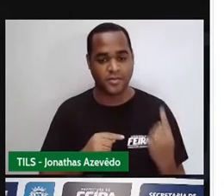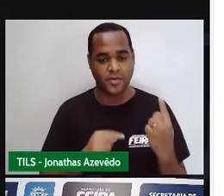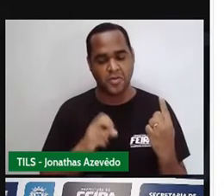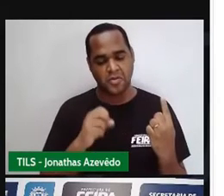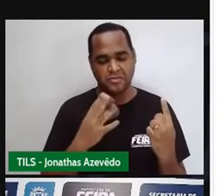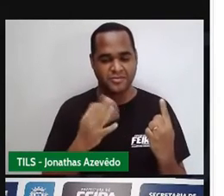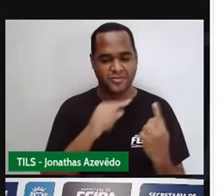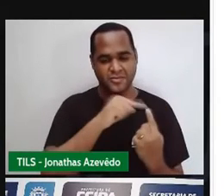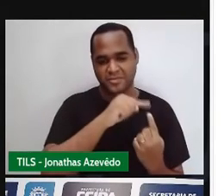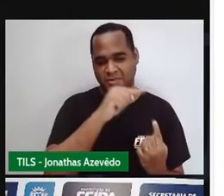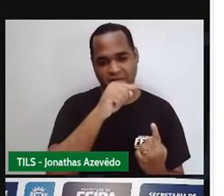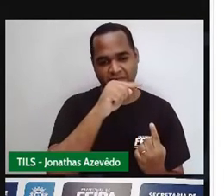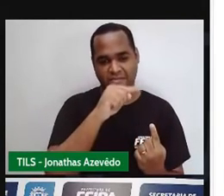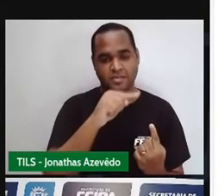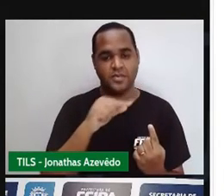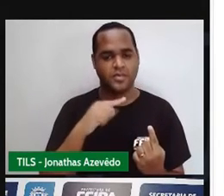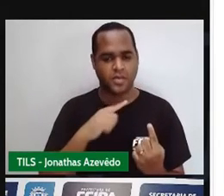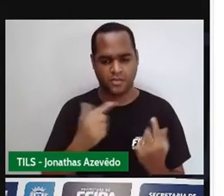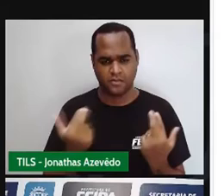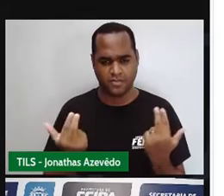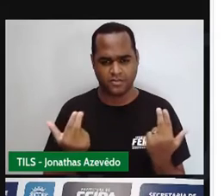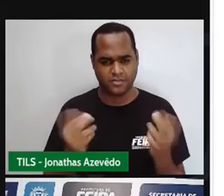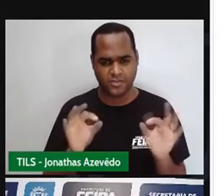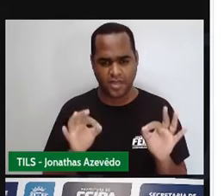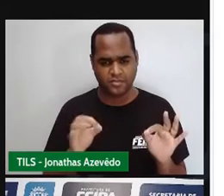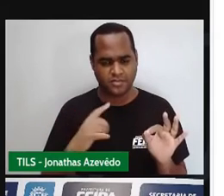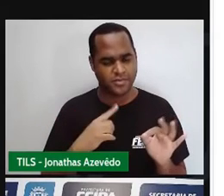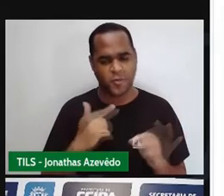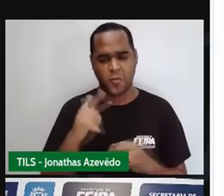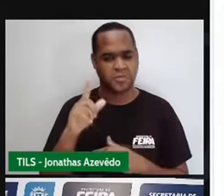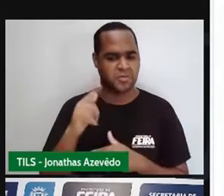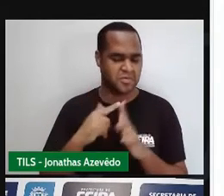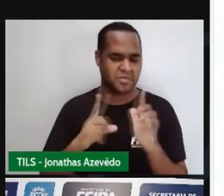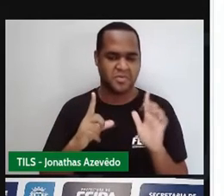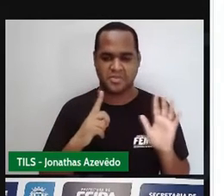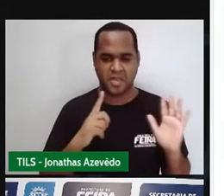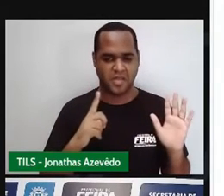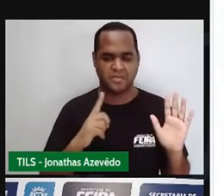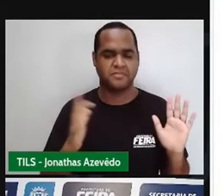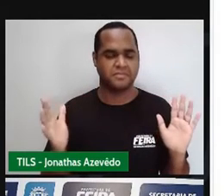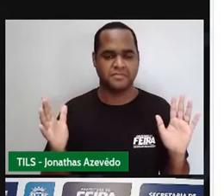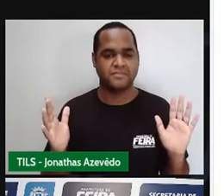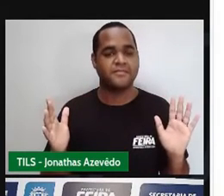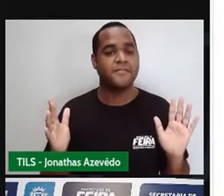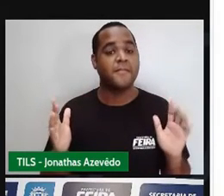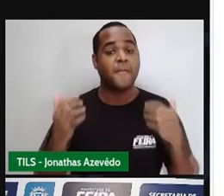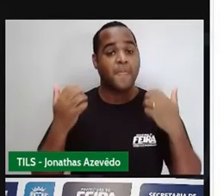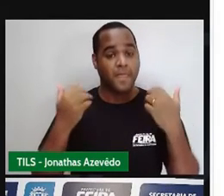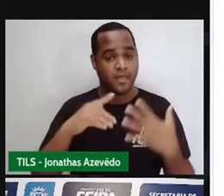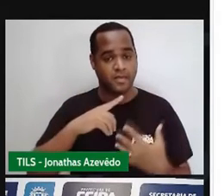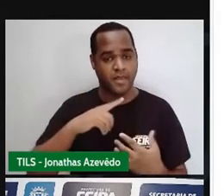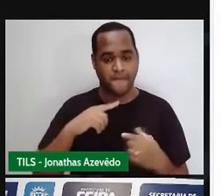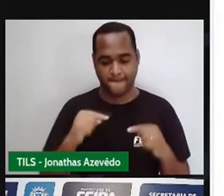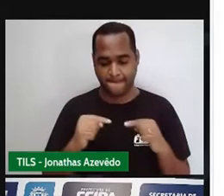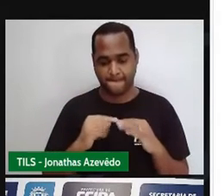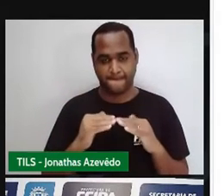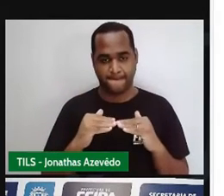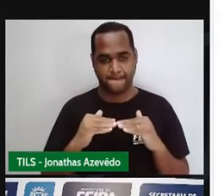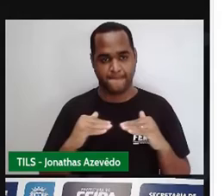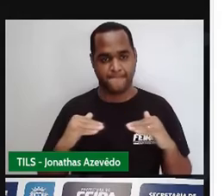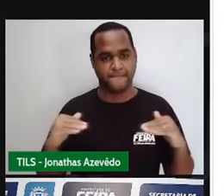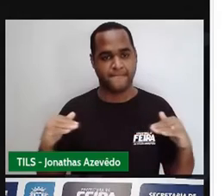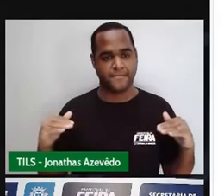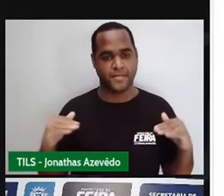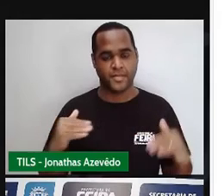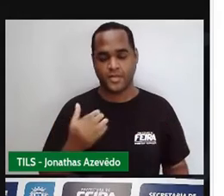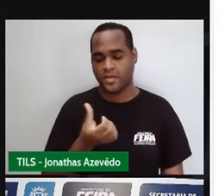largura. Mas só tem essas medidas? Nananina, não. Tem outras. Tem essa aqui, que está